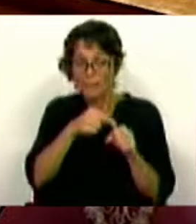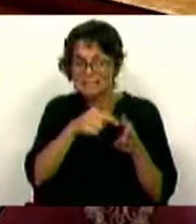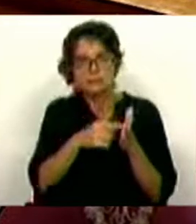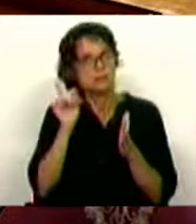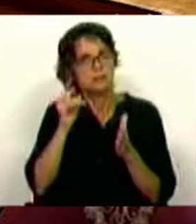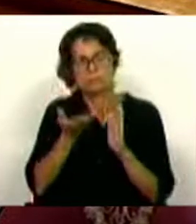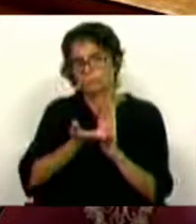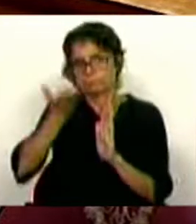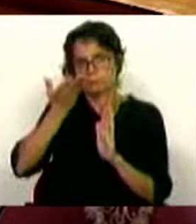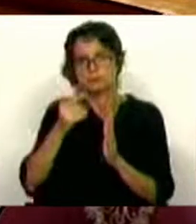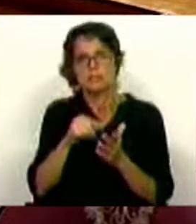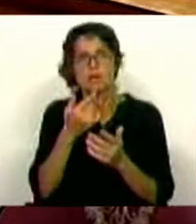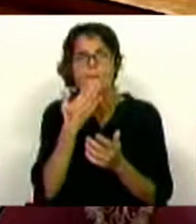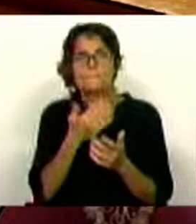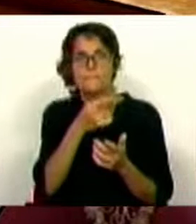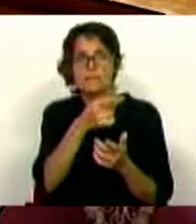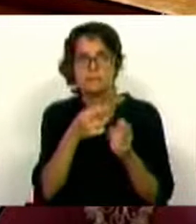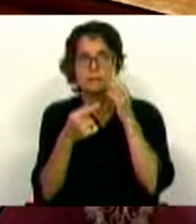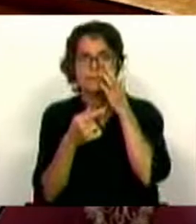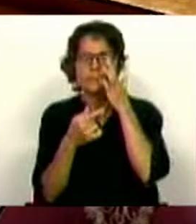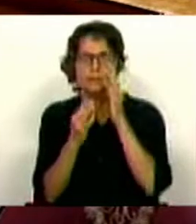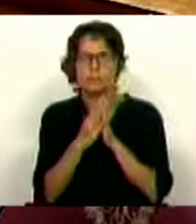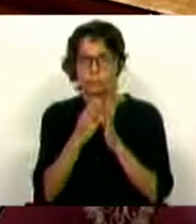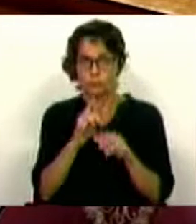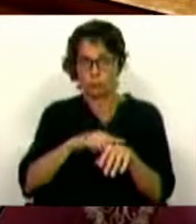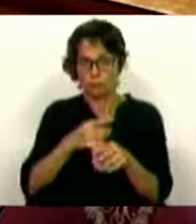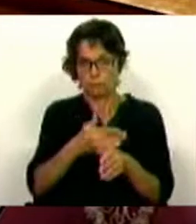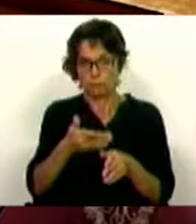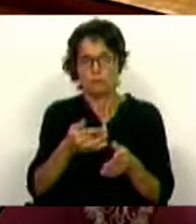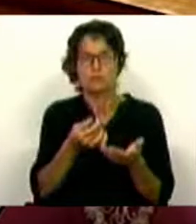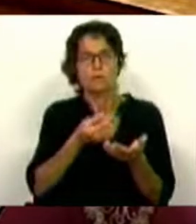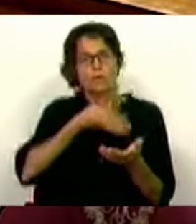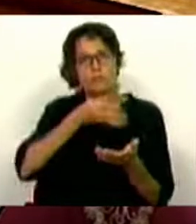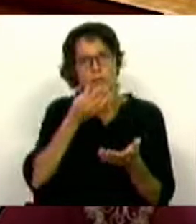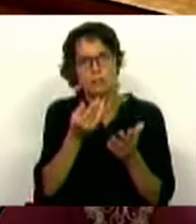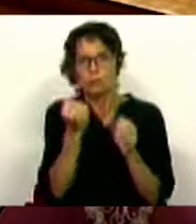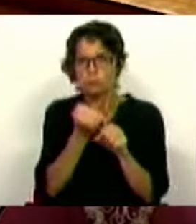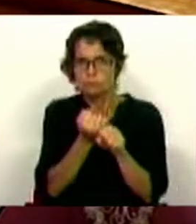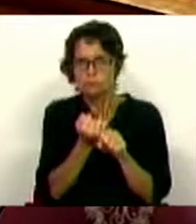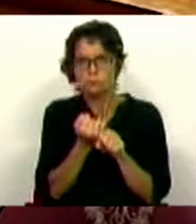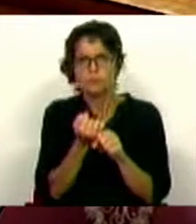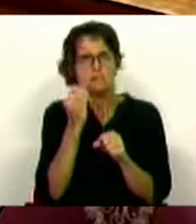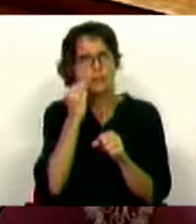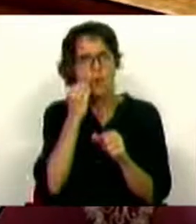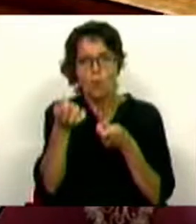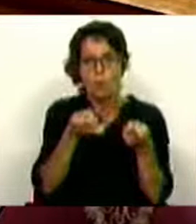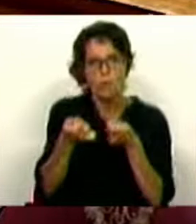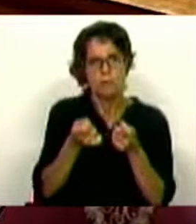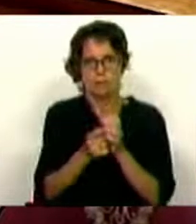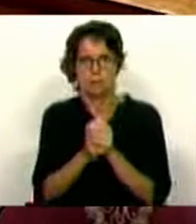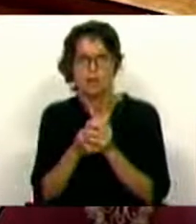eu pedia-lhe, nos pouco tempo que tem disponível, que desenvolvesse o emprego como pilar deste plano e de que forma é que as preocupações com a ciência, com as